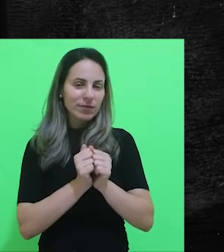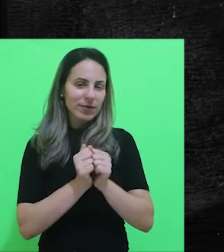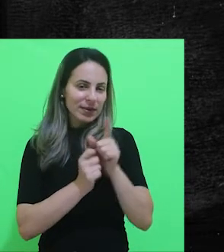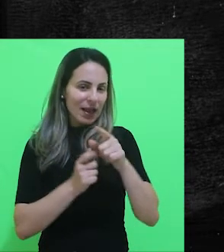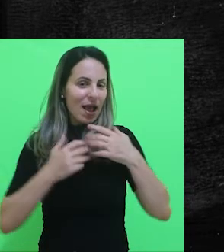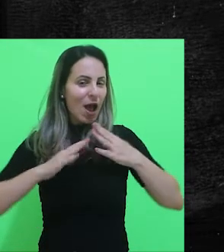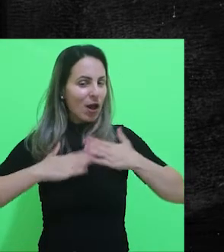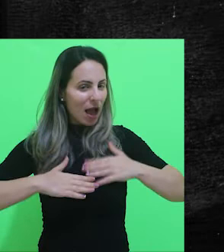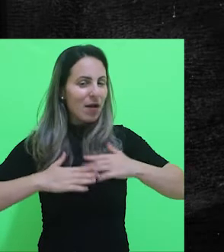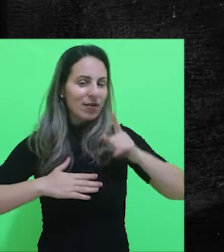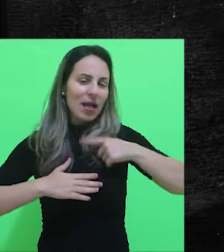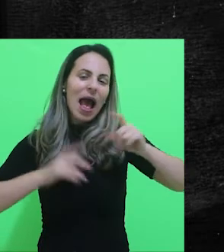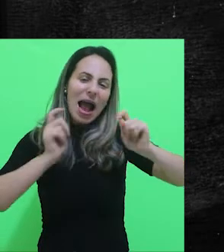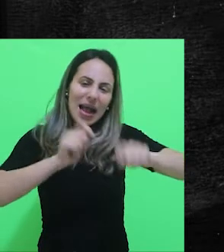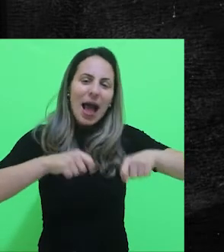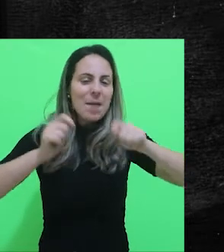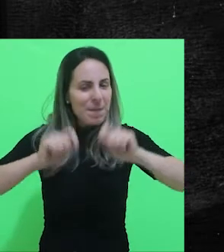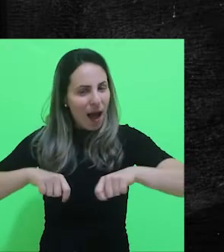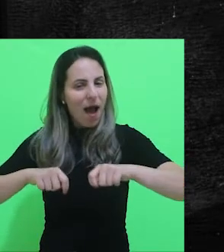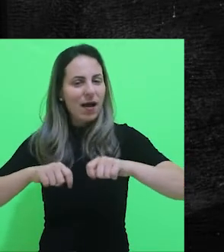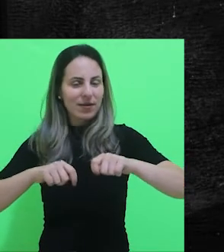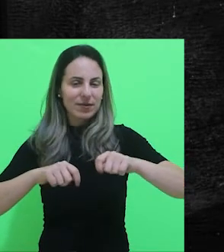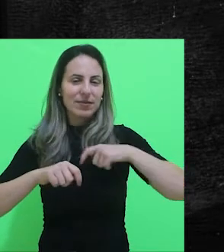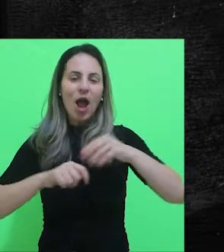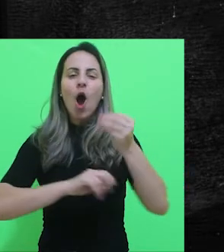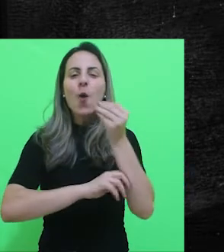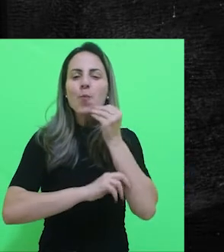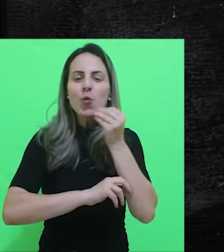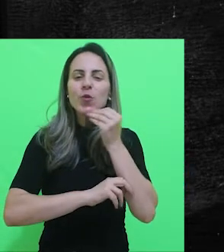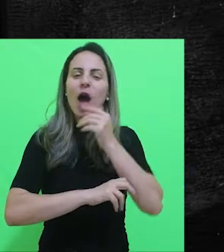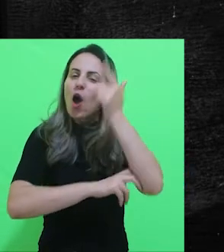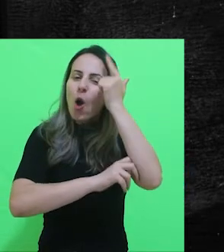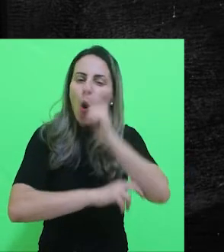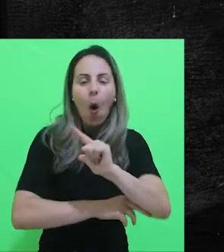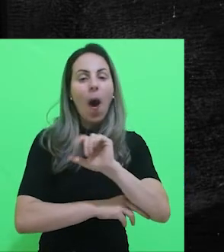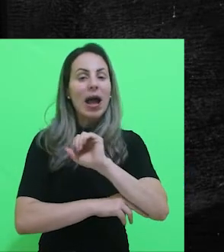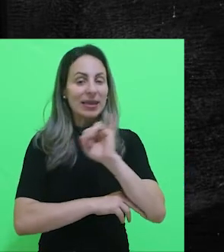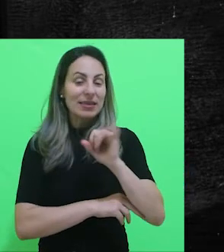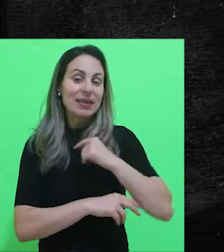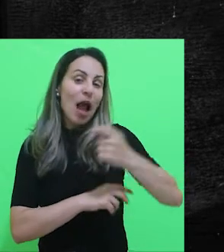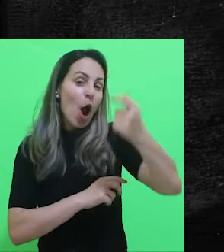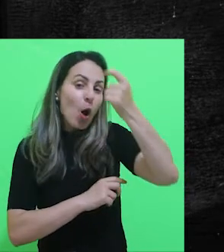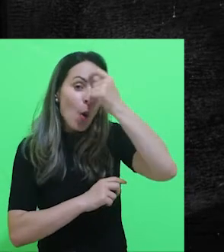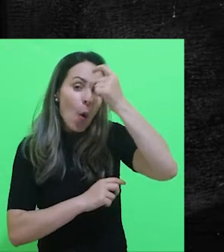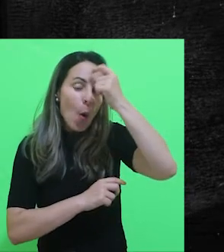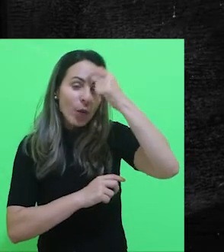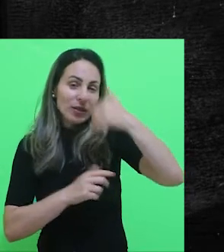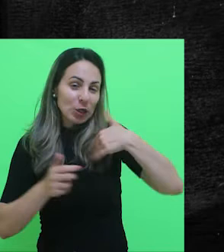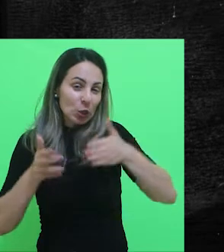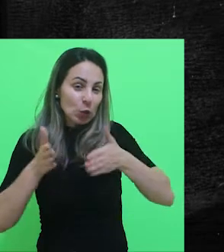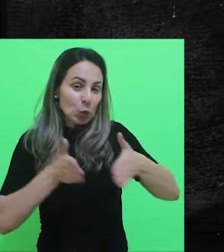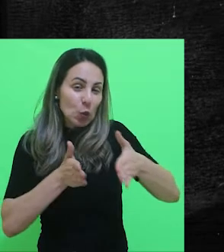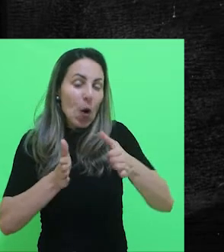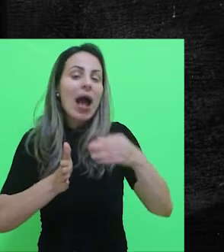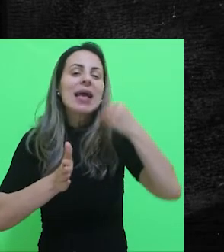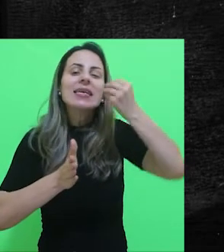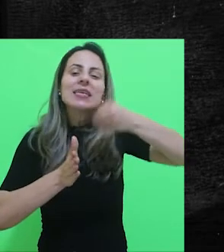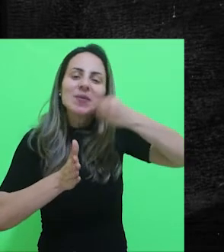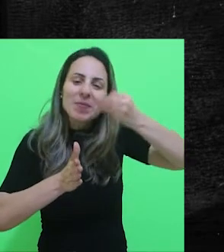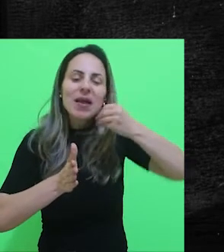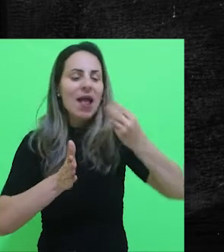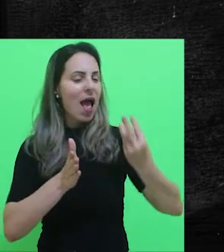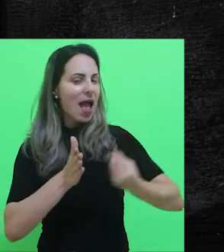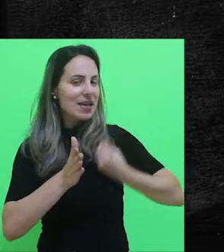Vocês têm plenas condições de alcançar boas oportunidades, estando cientes da trajetória de vocês, da experiência